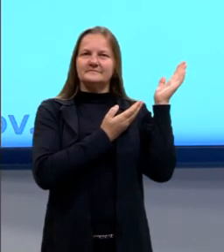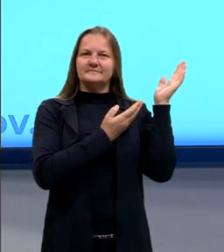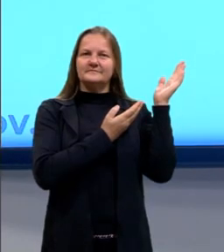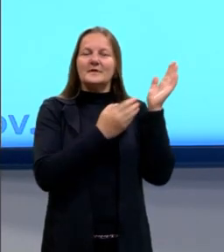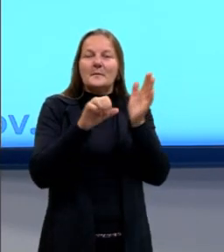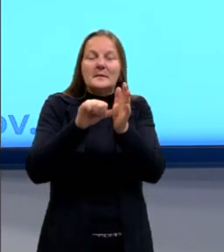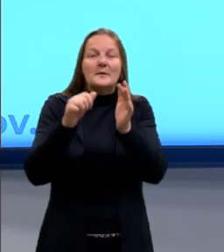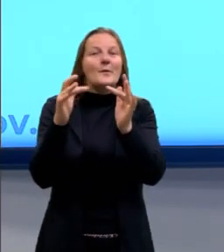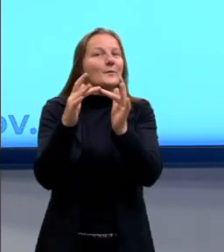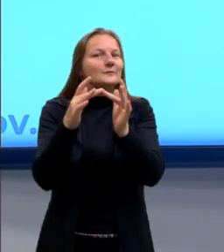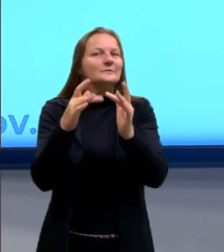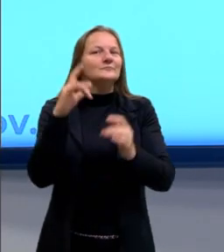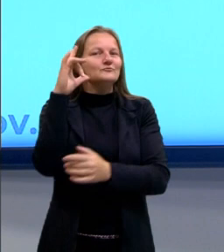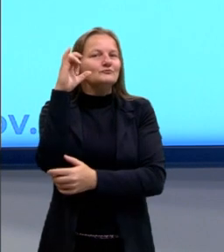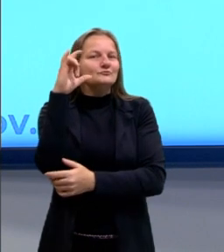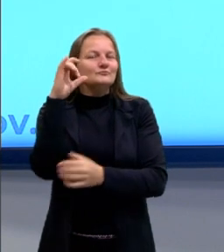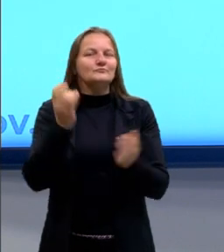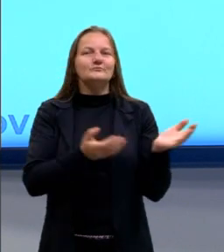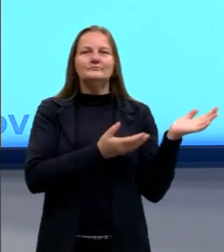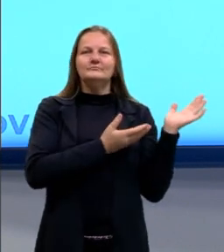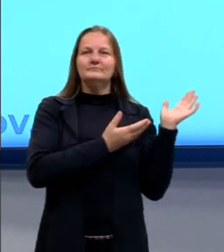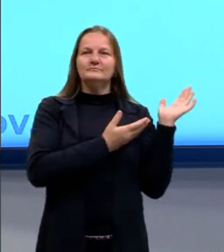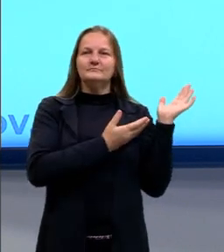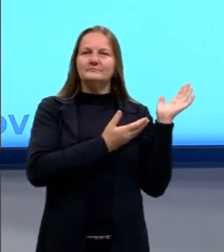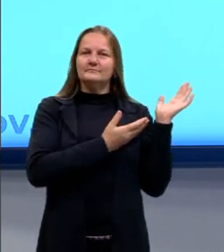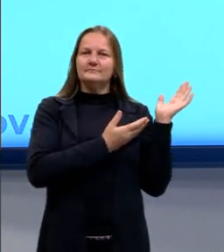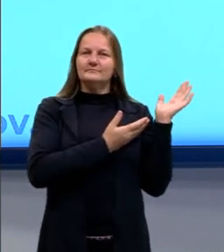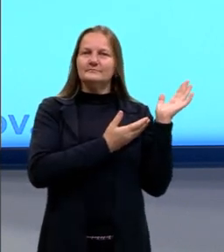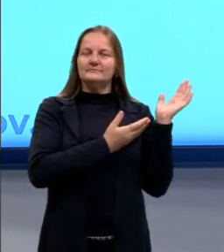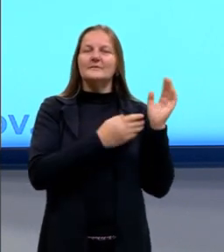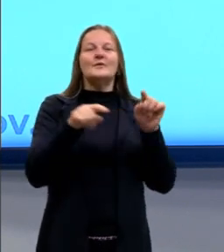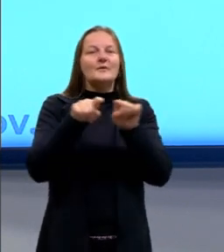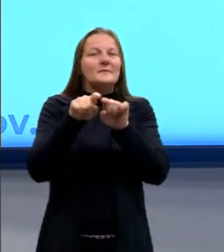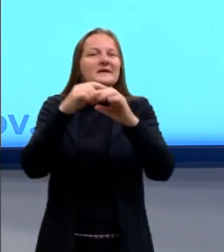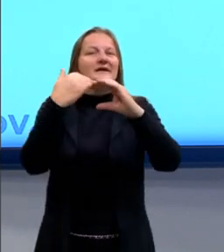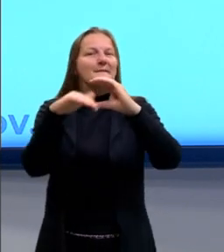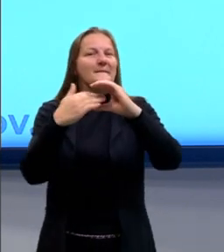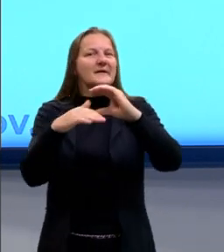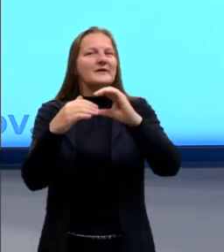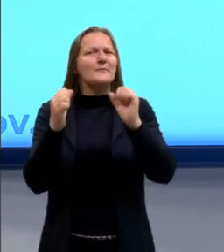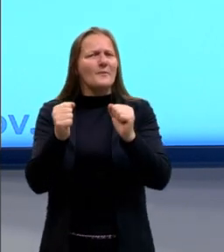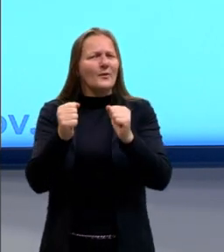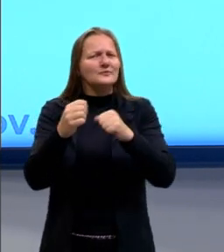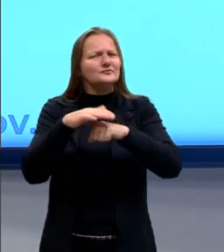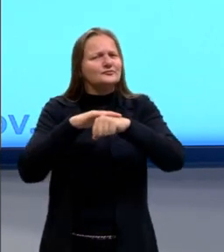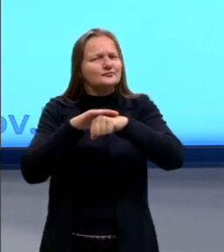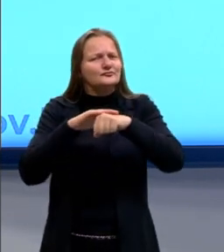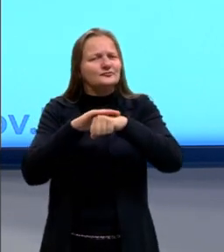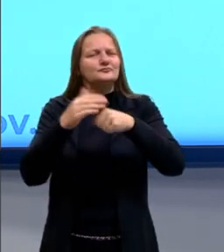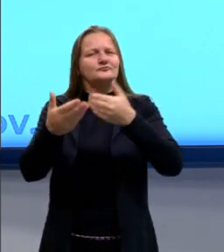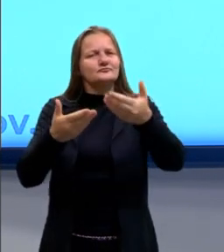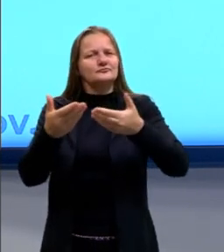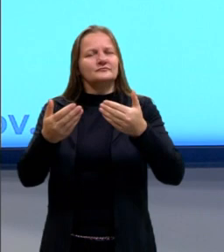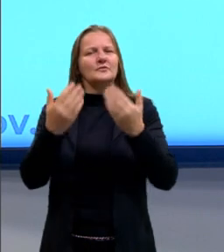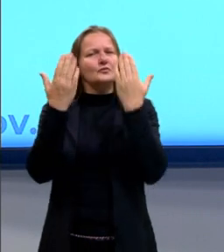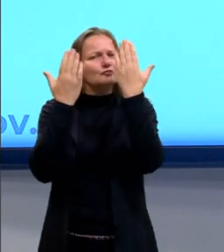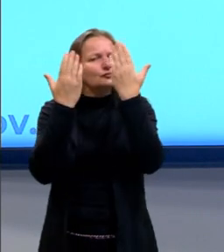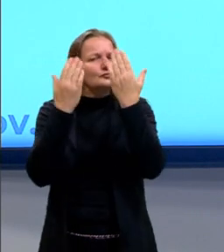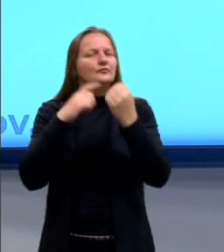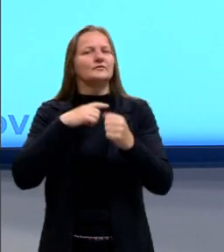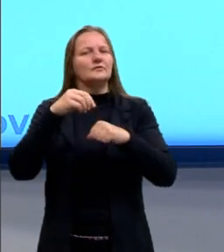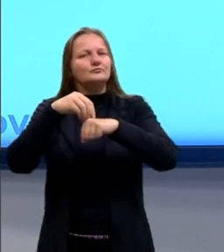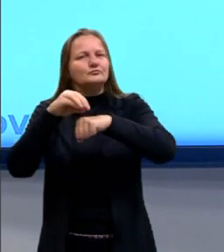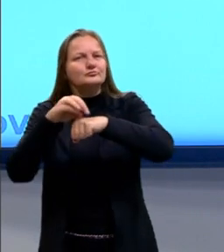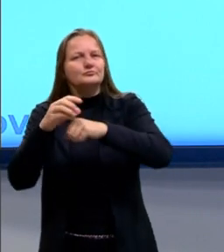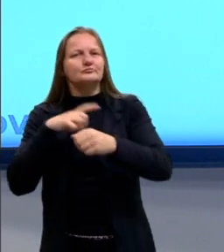meu Instagram, se vocês quiserem entrar em contato, e também o e-mail, se vocês quiserem tirar alguma dúvida, deixar alguma sugestão, podem